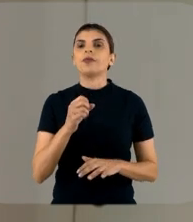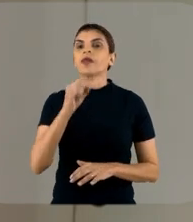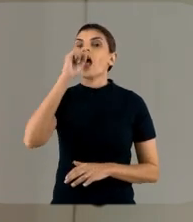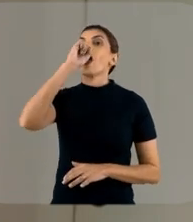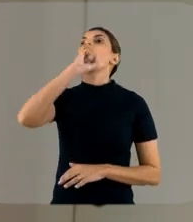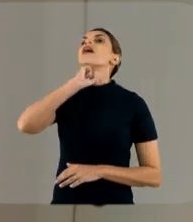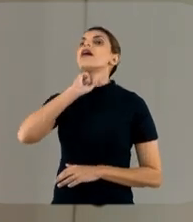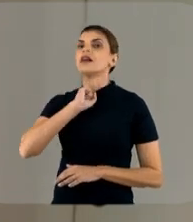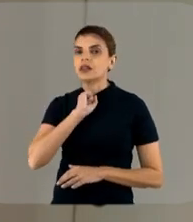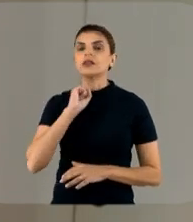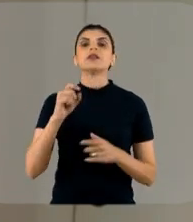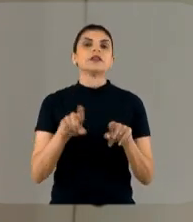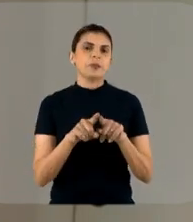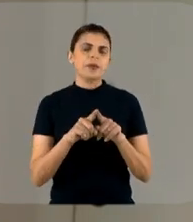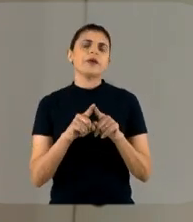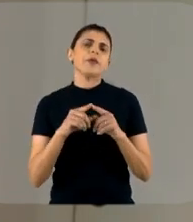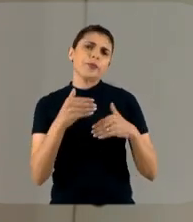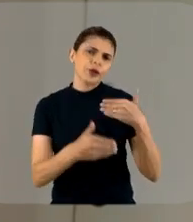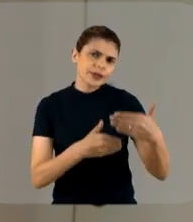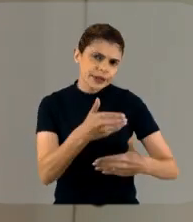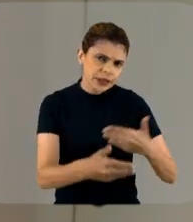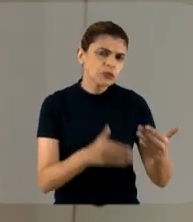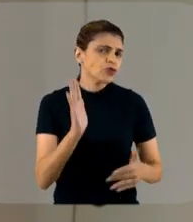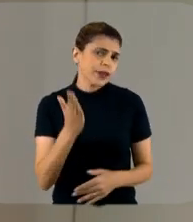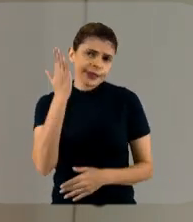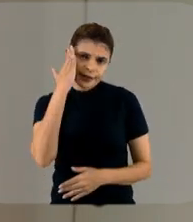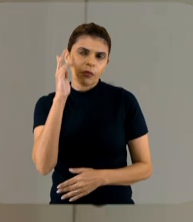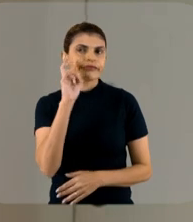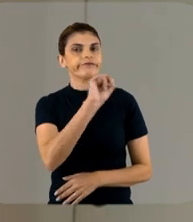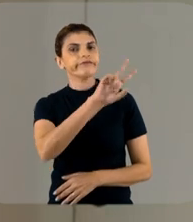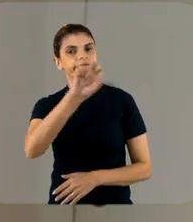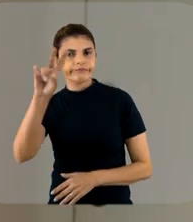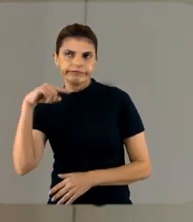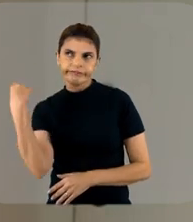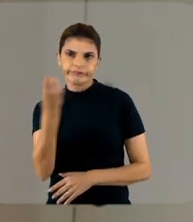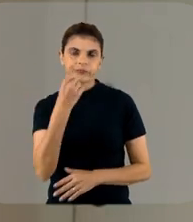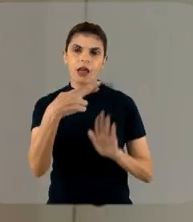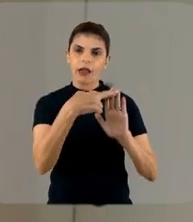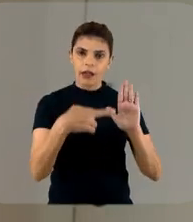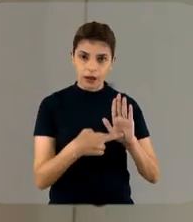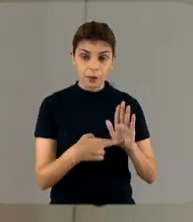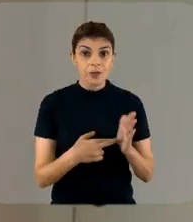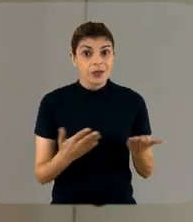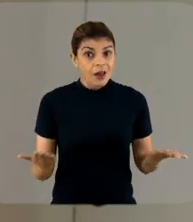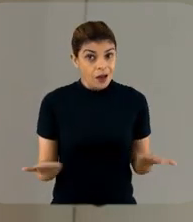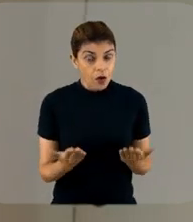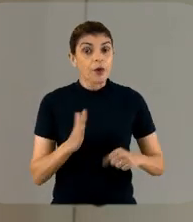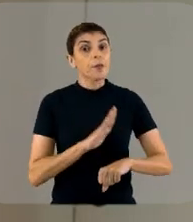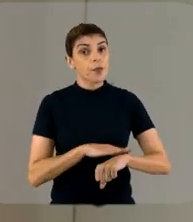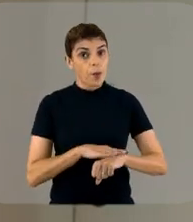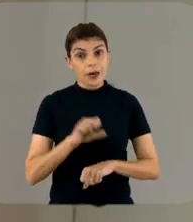entubação, broncoscopia, todos aqueles procedimentos que já são colocados aí em todas as normas.